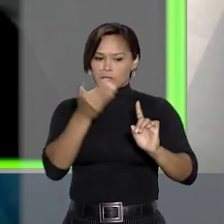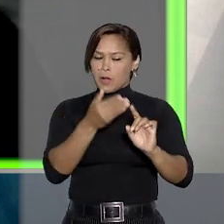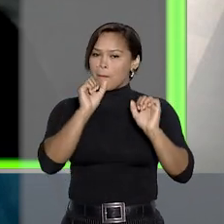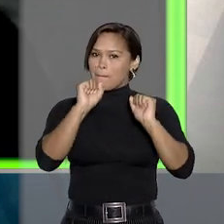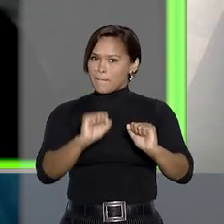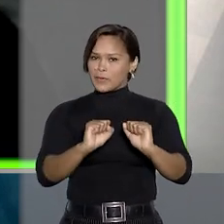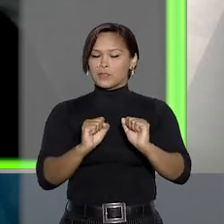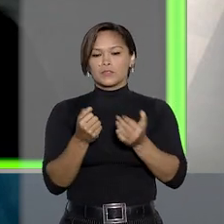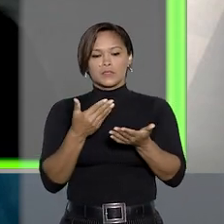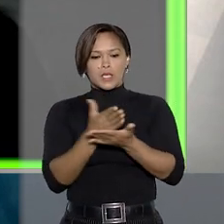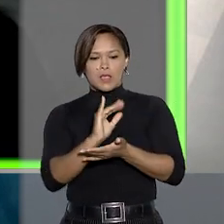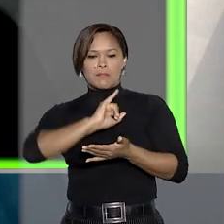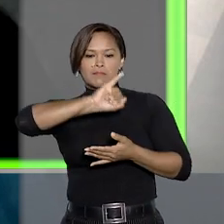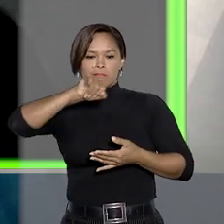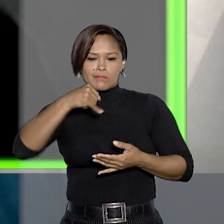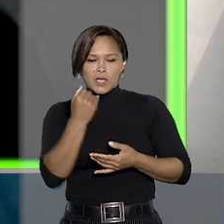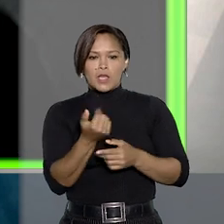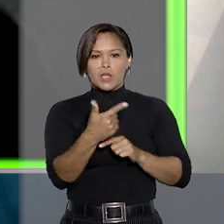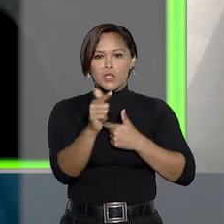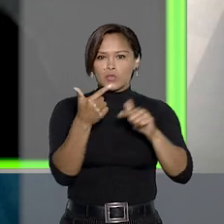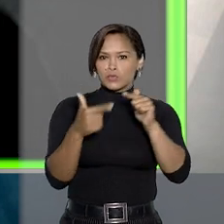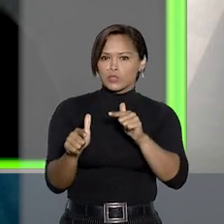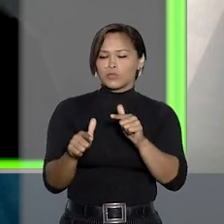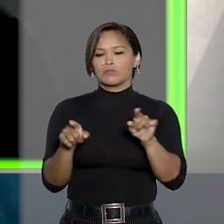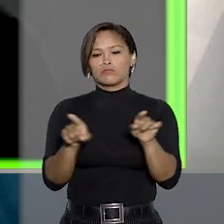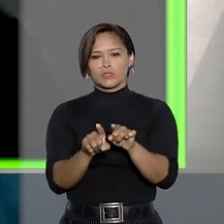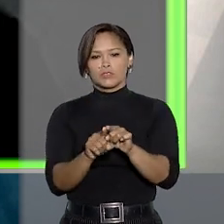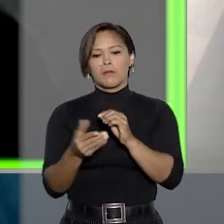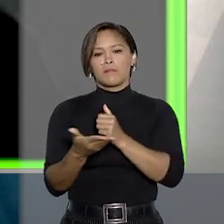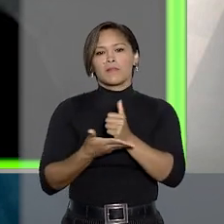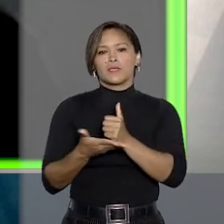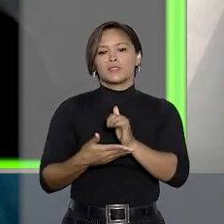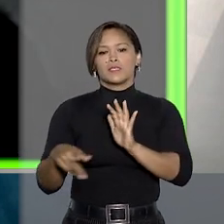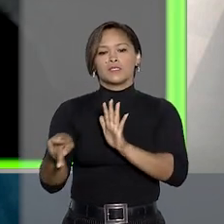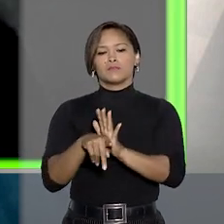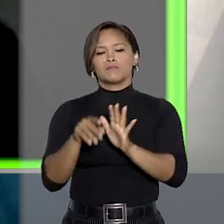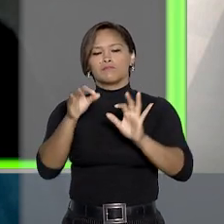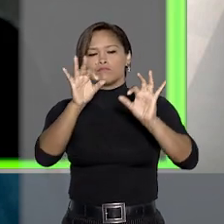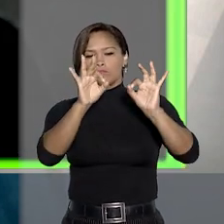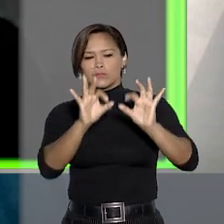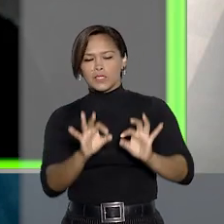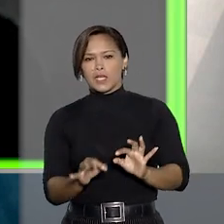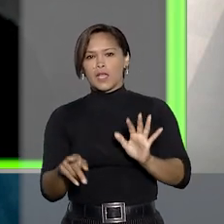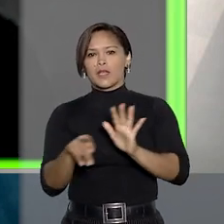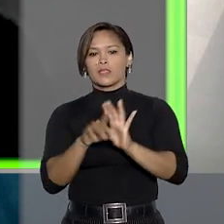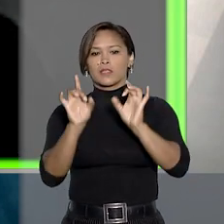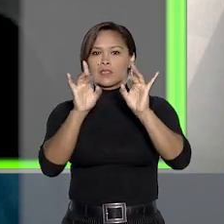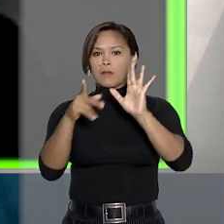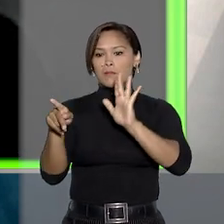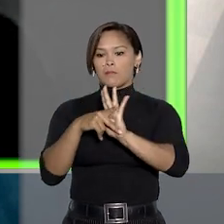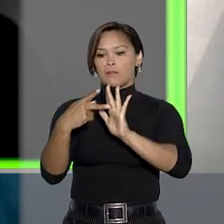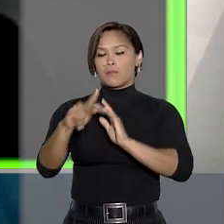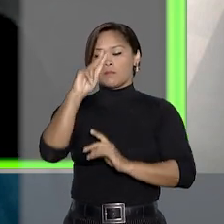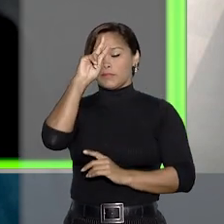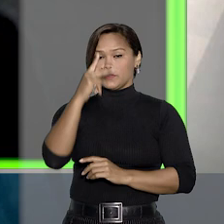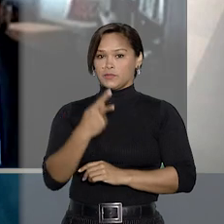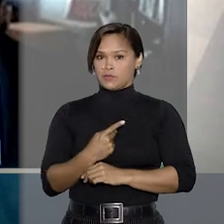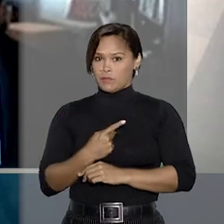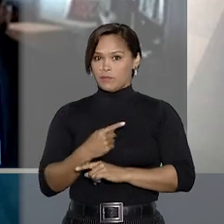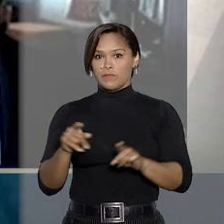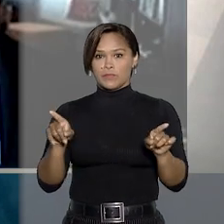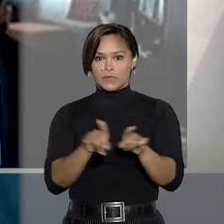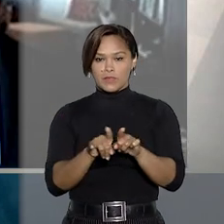pode ser aproveitada pelos outros se não estiver baseada em motivos de caráter exclusivamente pessoal.